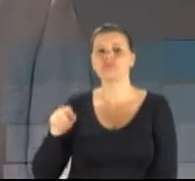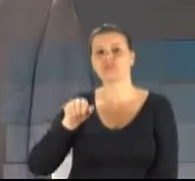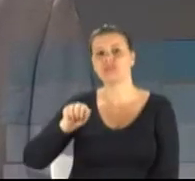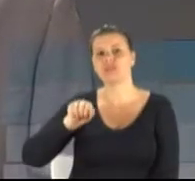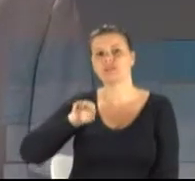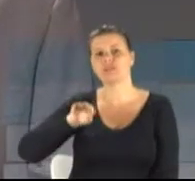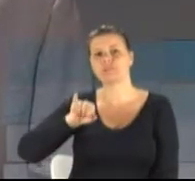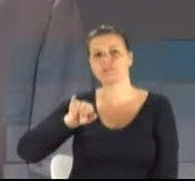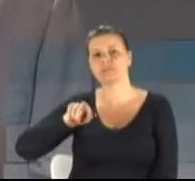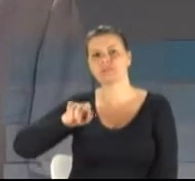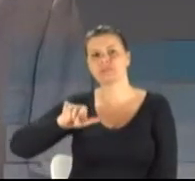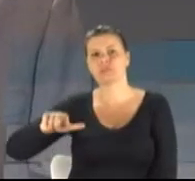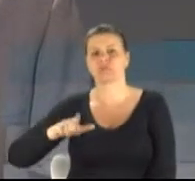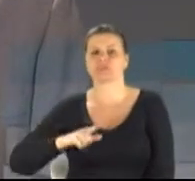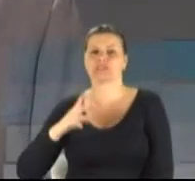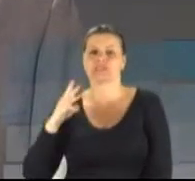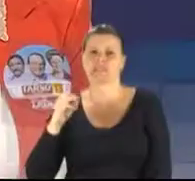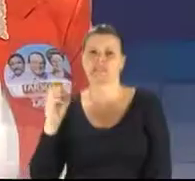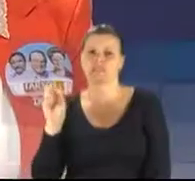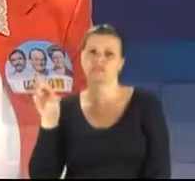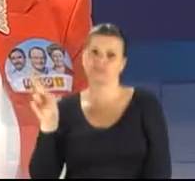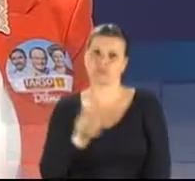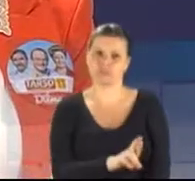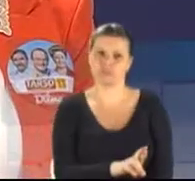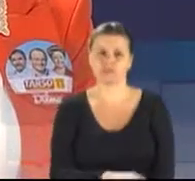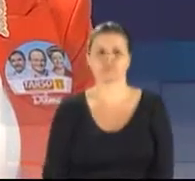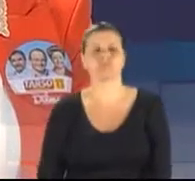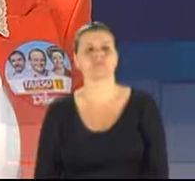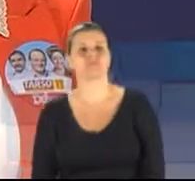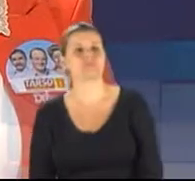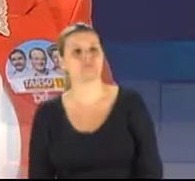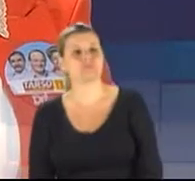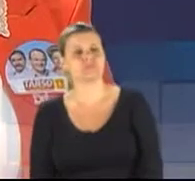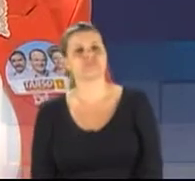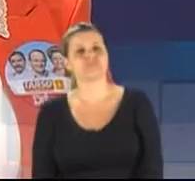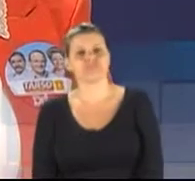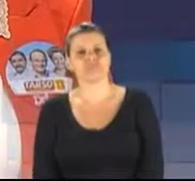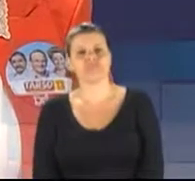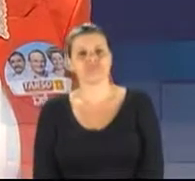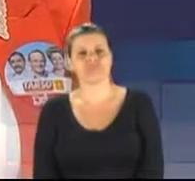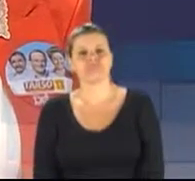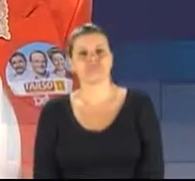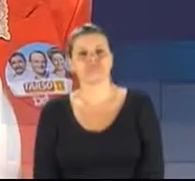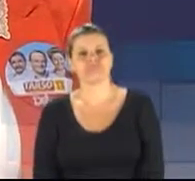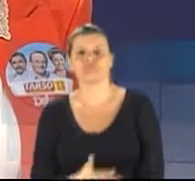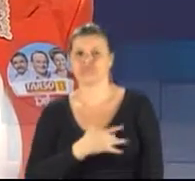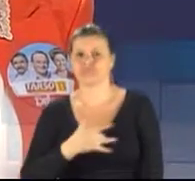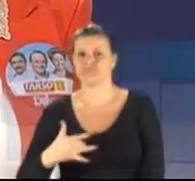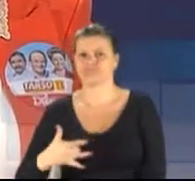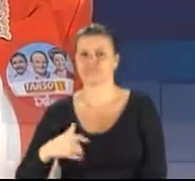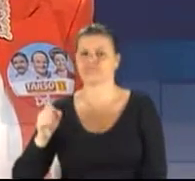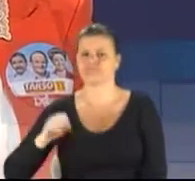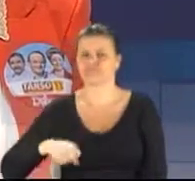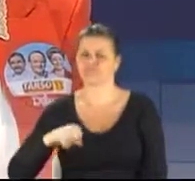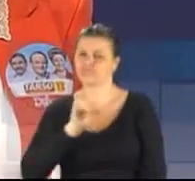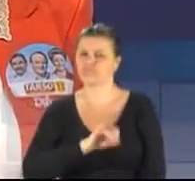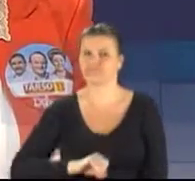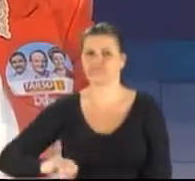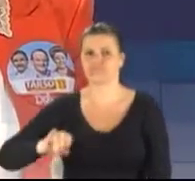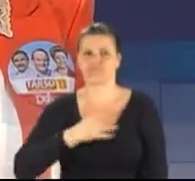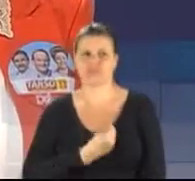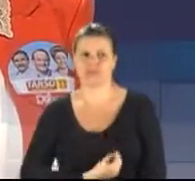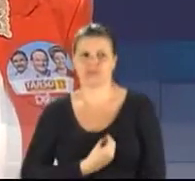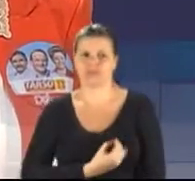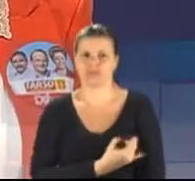tem 30 segundos para a réplica. Saúde é uma questão extremamente importante na vida de cada um de